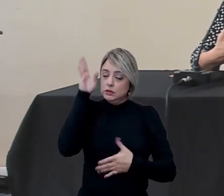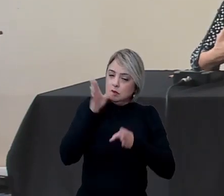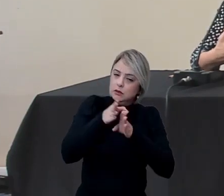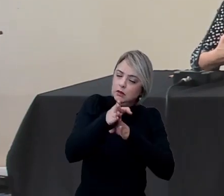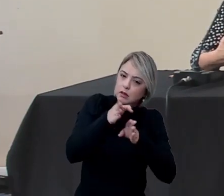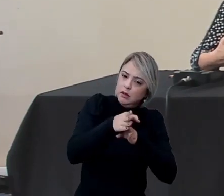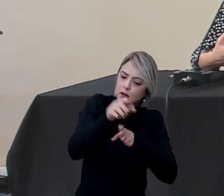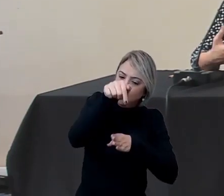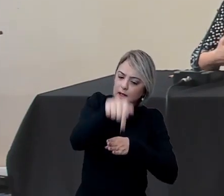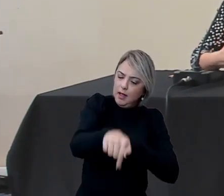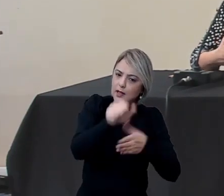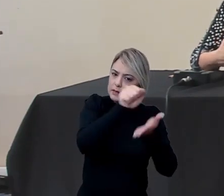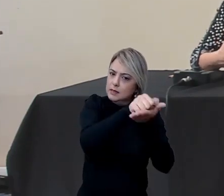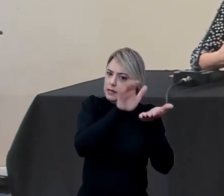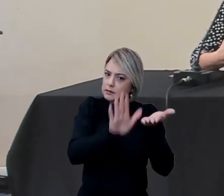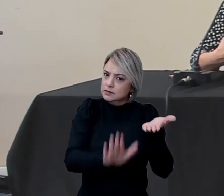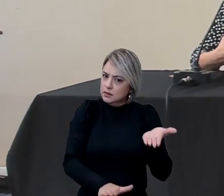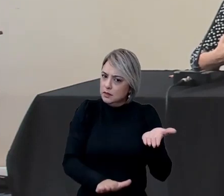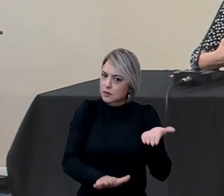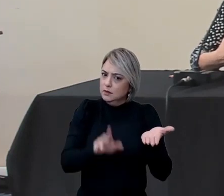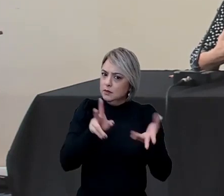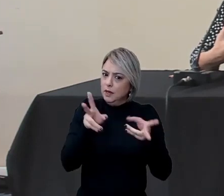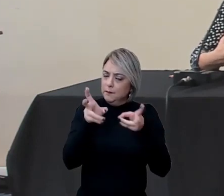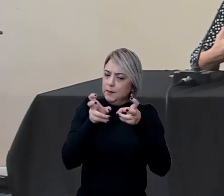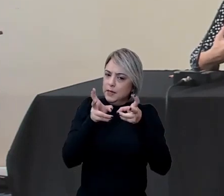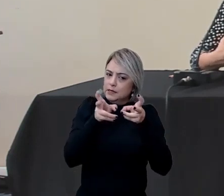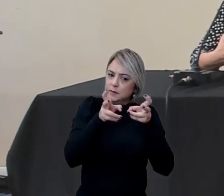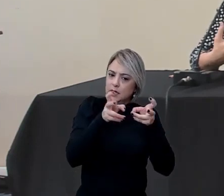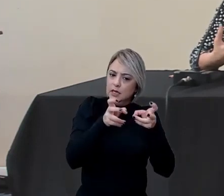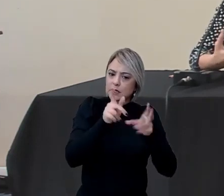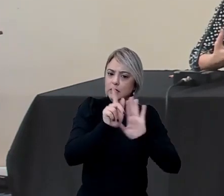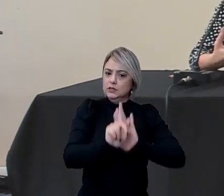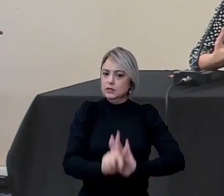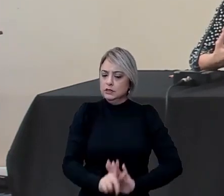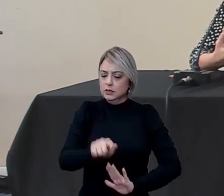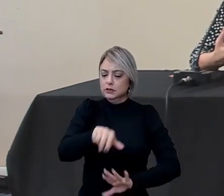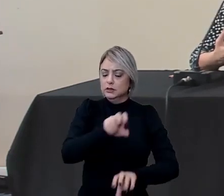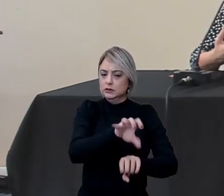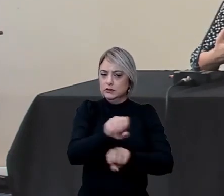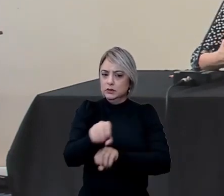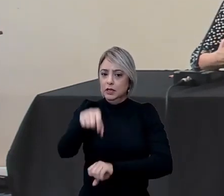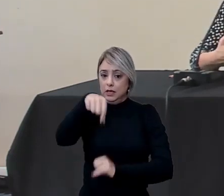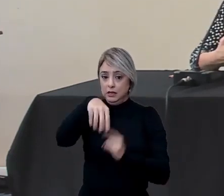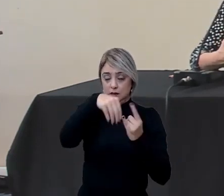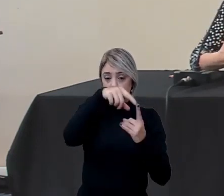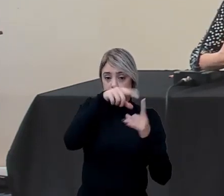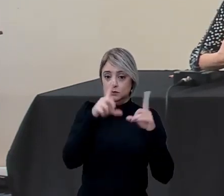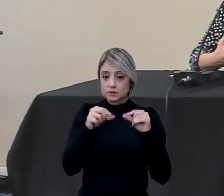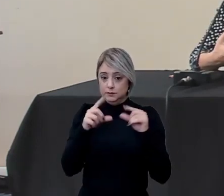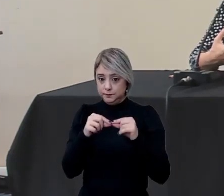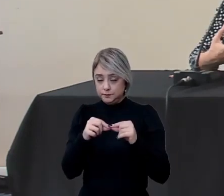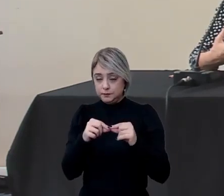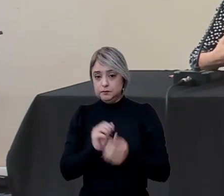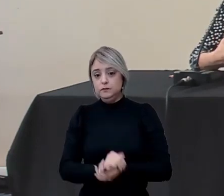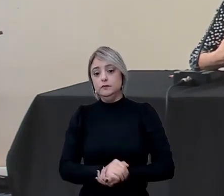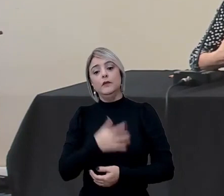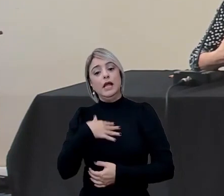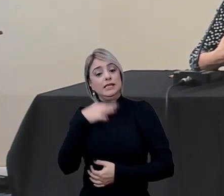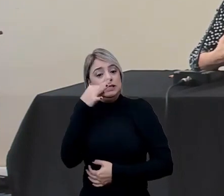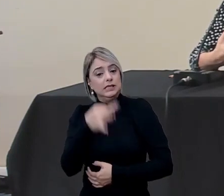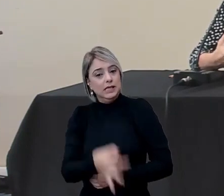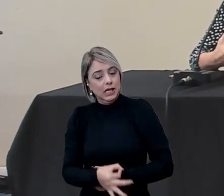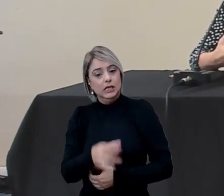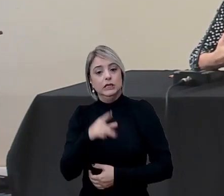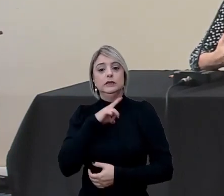orientando essa ação na perspectiva da gestão da educação na unidade, a gente, obviamente,